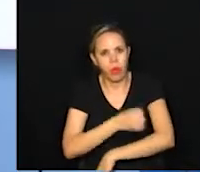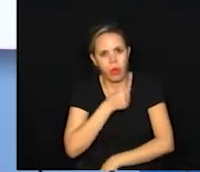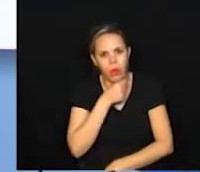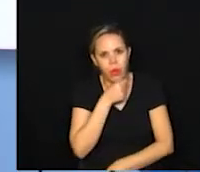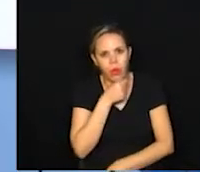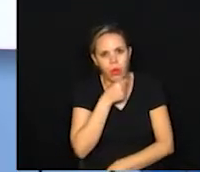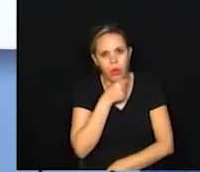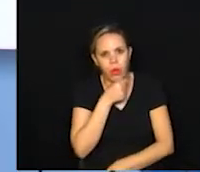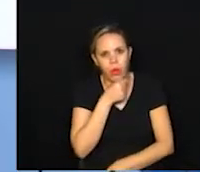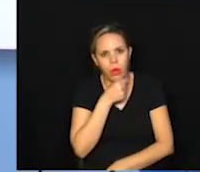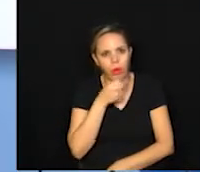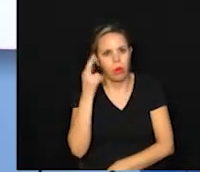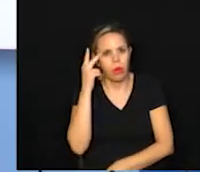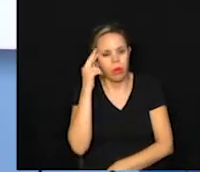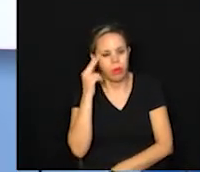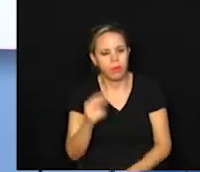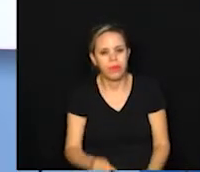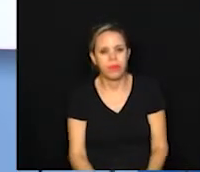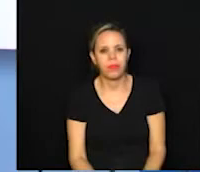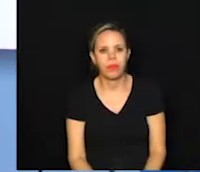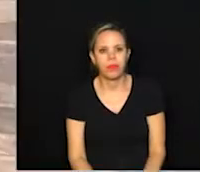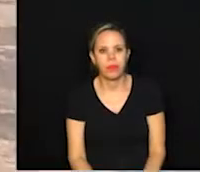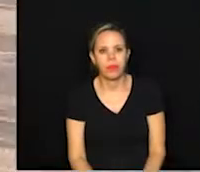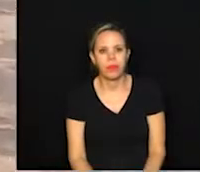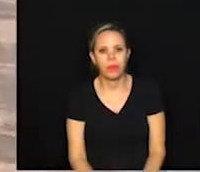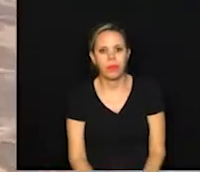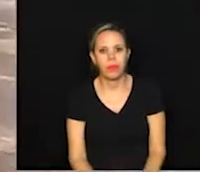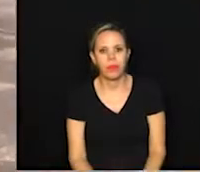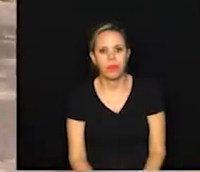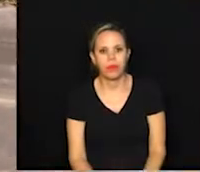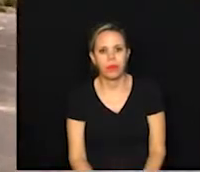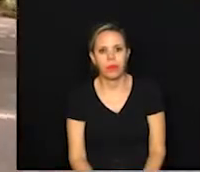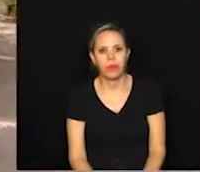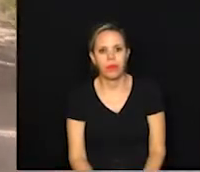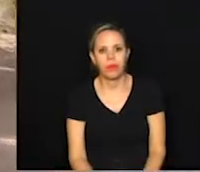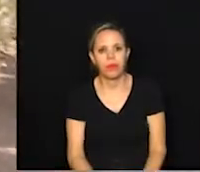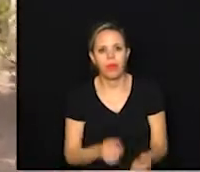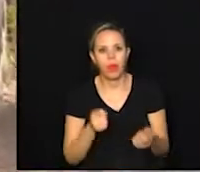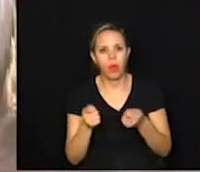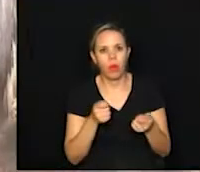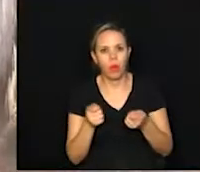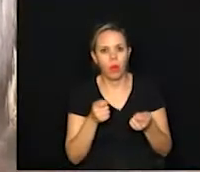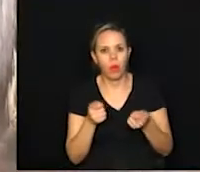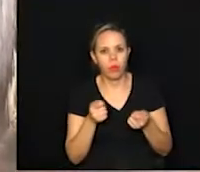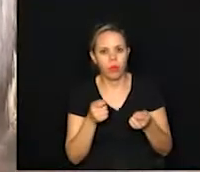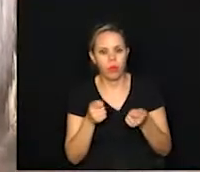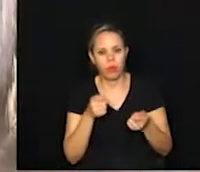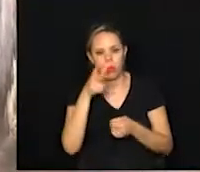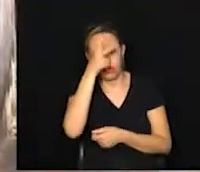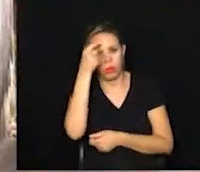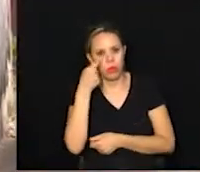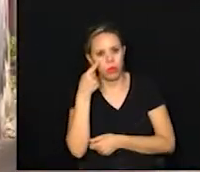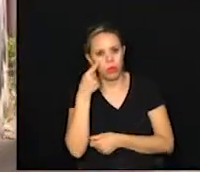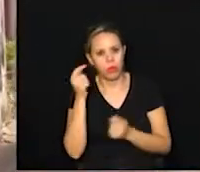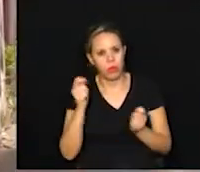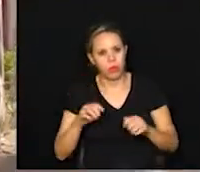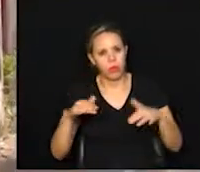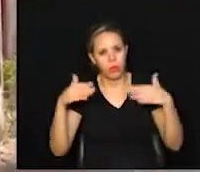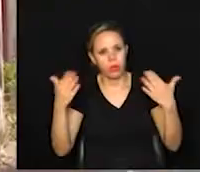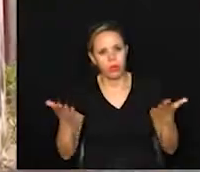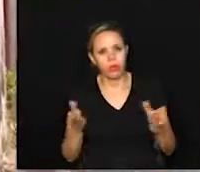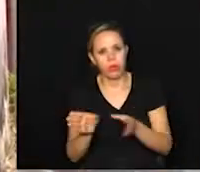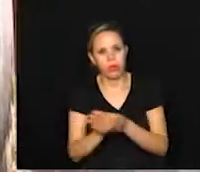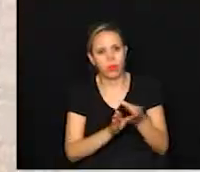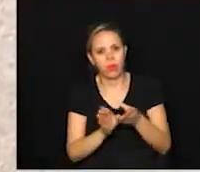informações é André Aranha. Estou no controle e combate à dengue, estou a serviço da Prefeitura. Seria possível dar uma olhadinha na área externa, passar algumas